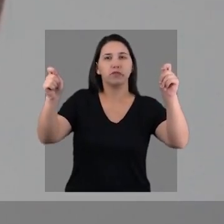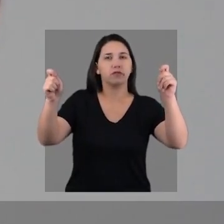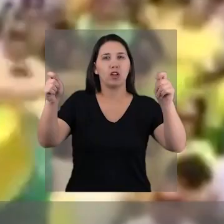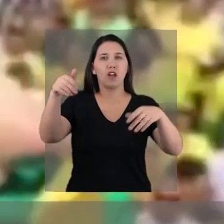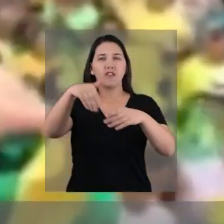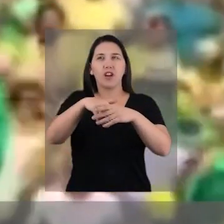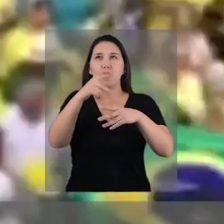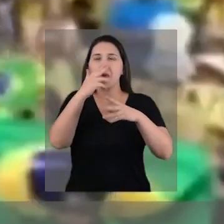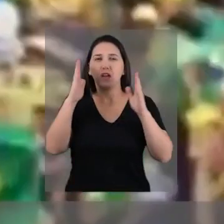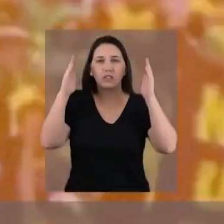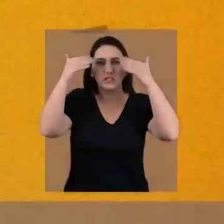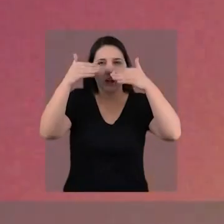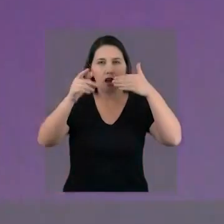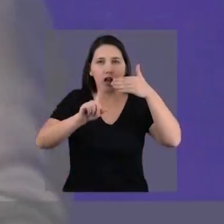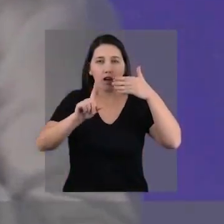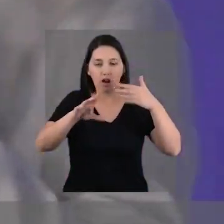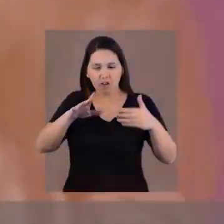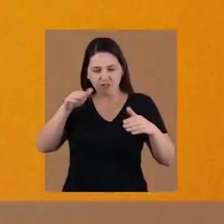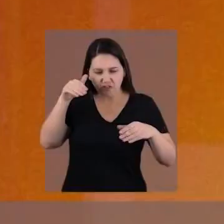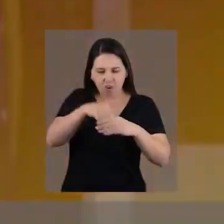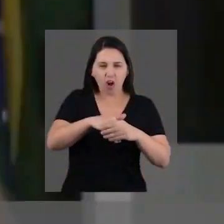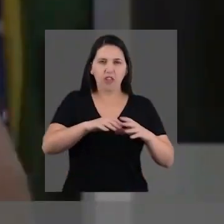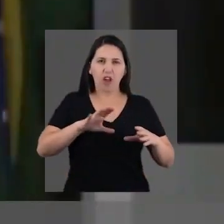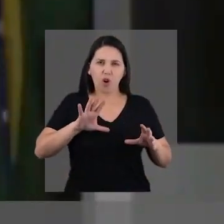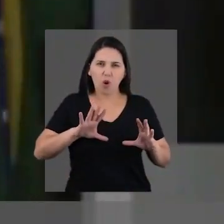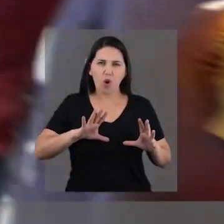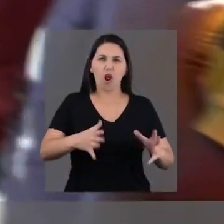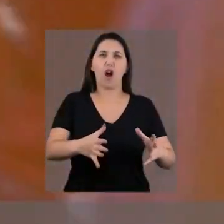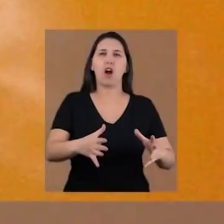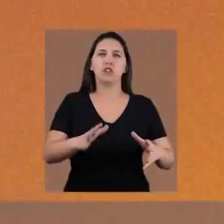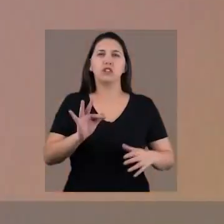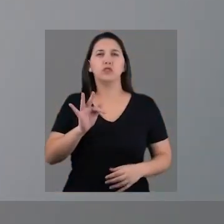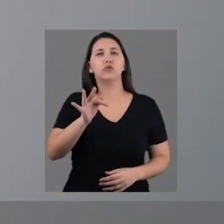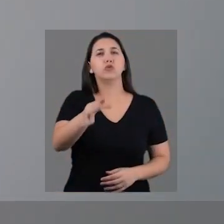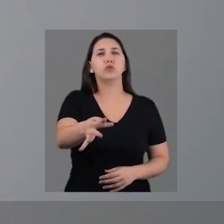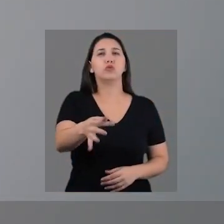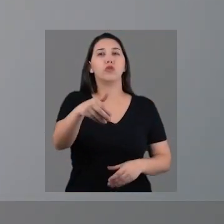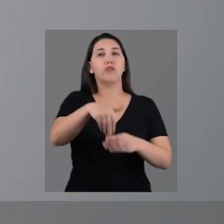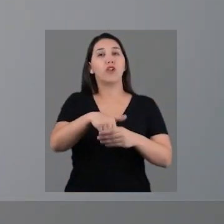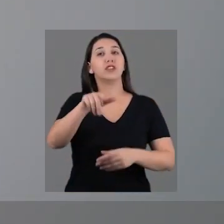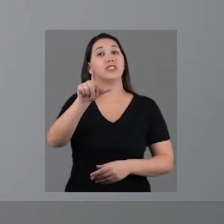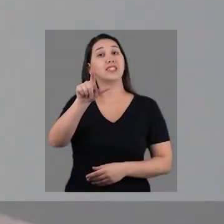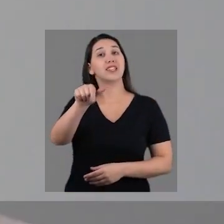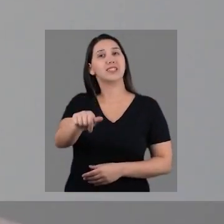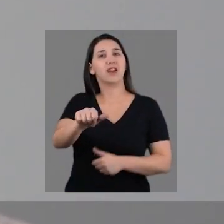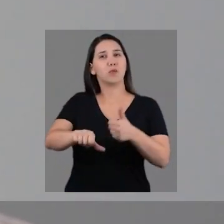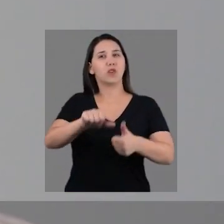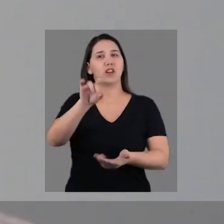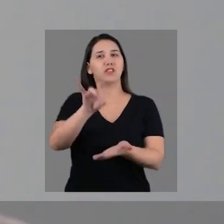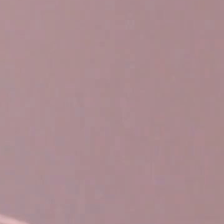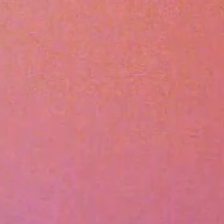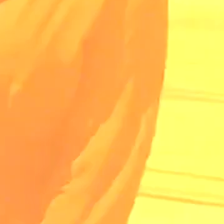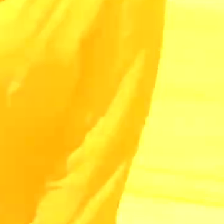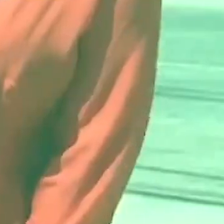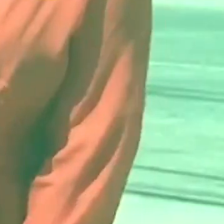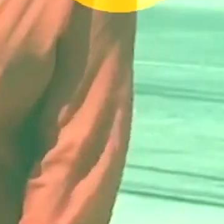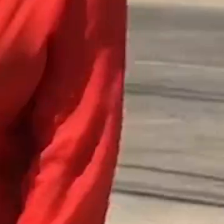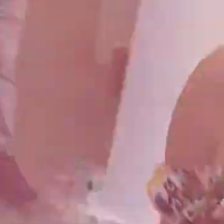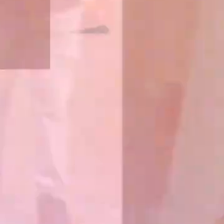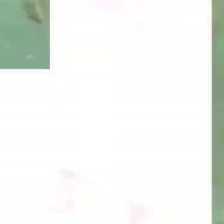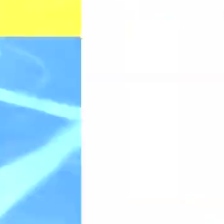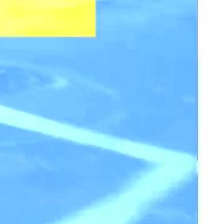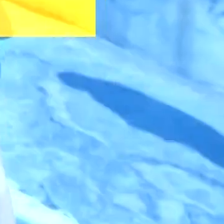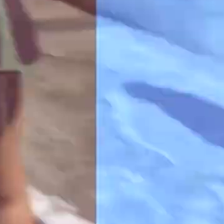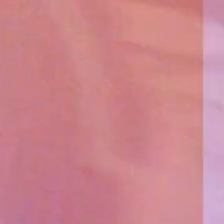não vote às cegas. Vote pela coragem, vote pelo futuro, vote 17 para mudar de verdade. Tem